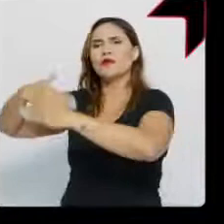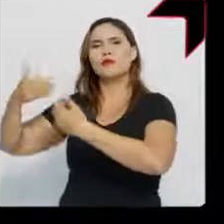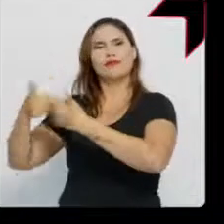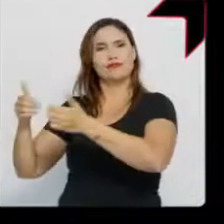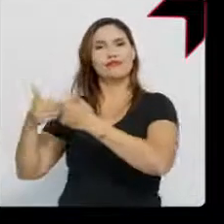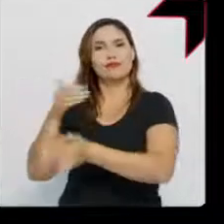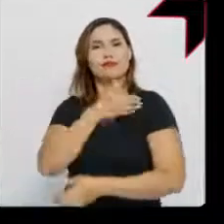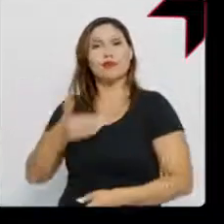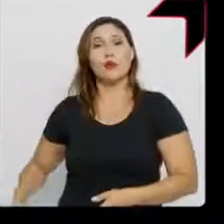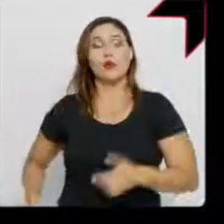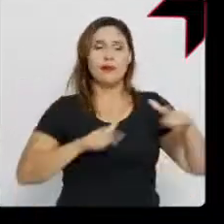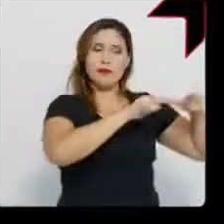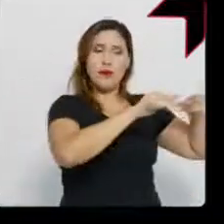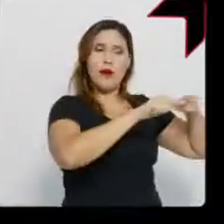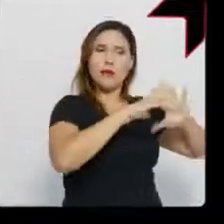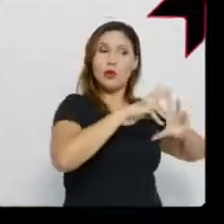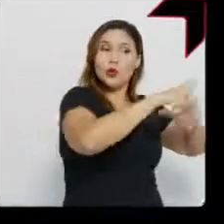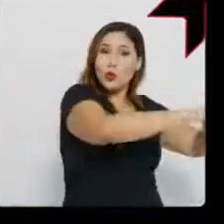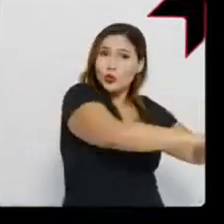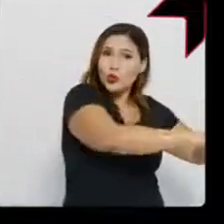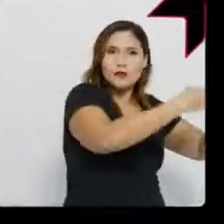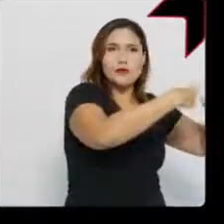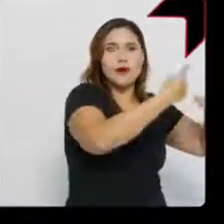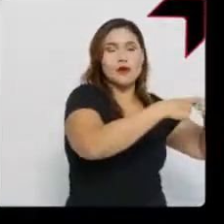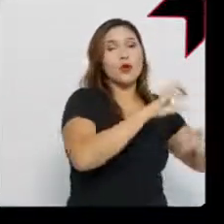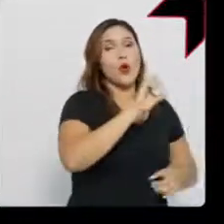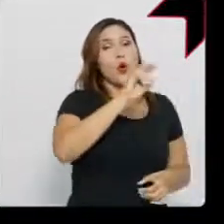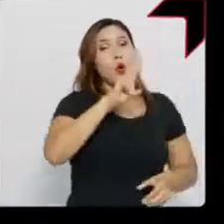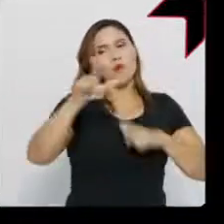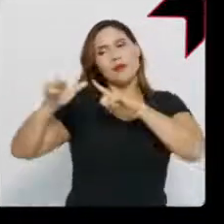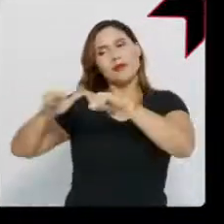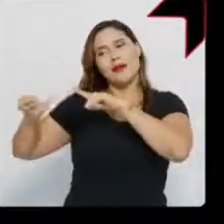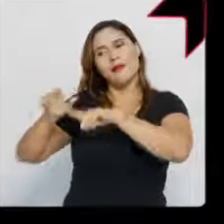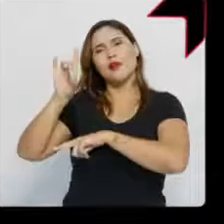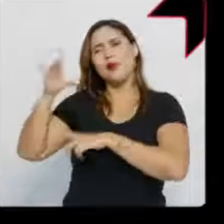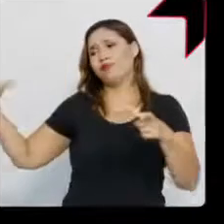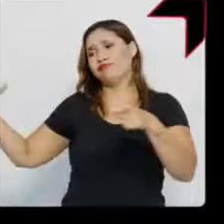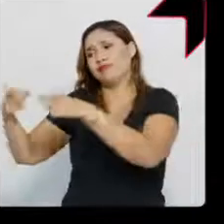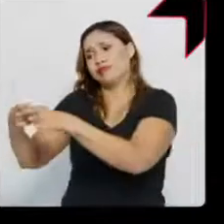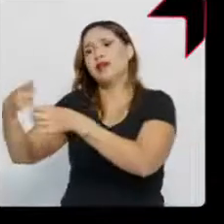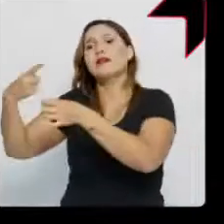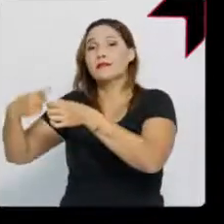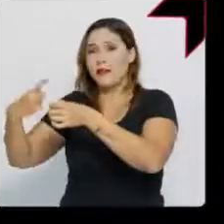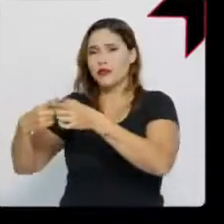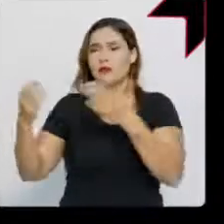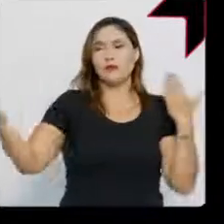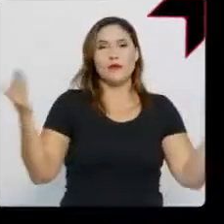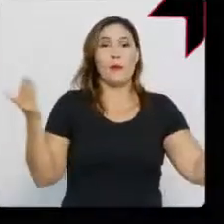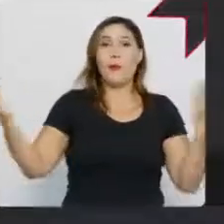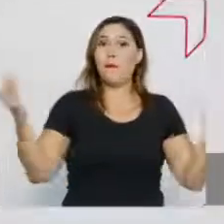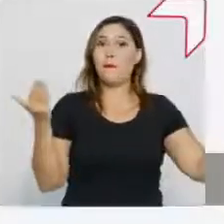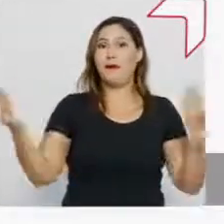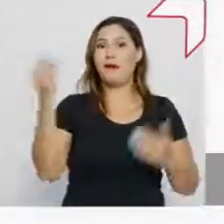O que trabalha para todos ou o que trabalha apenas para uma pequena parte da cidade? Quando você compara,